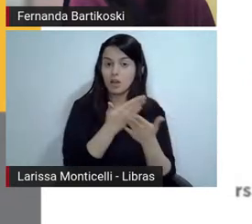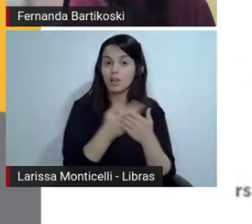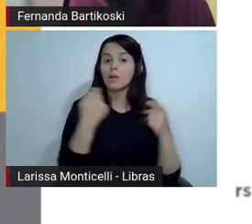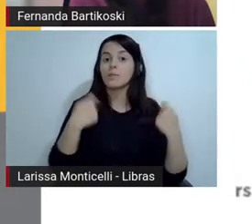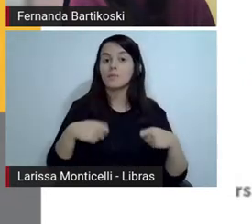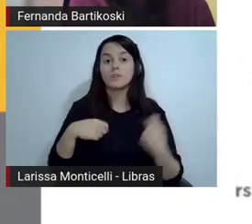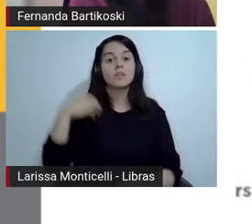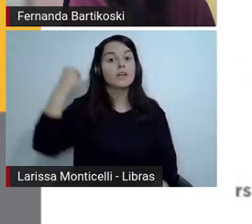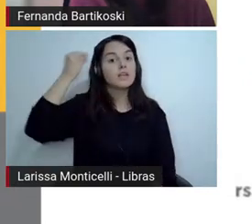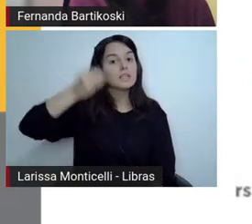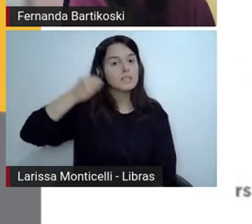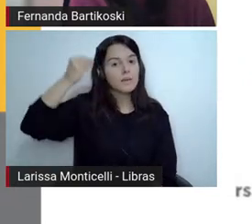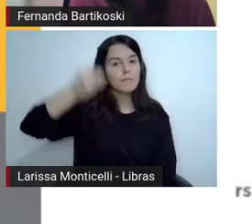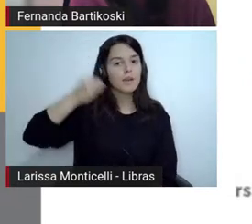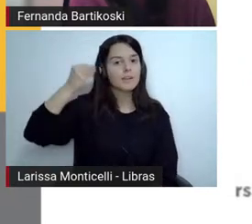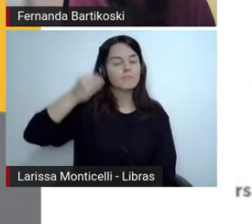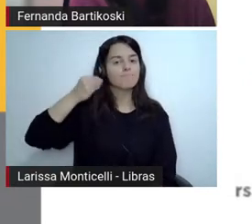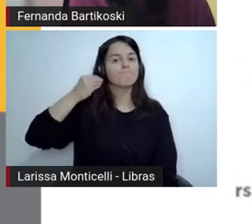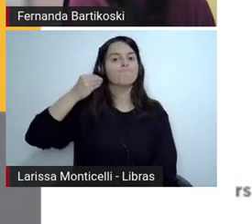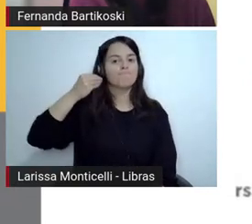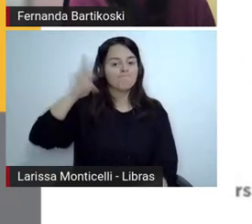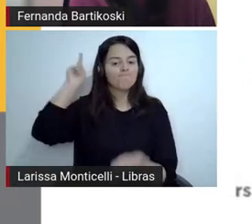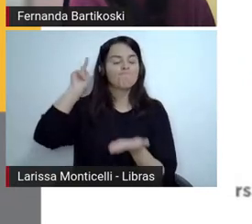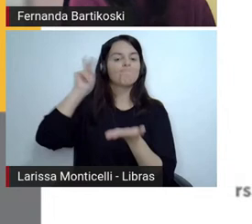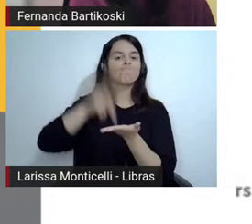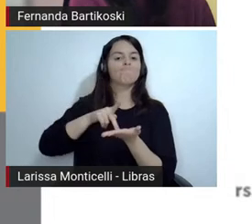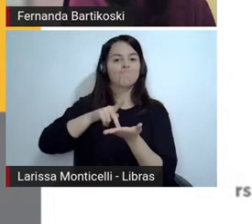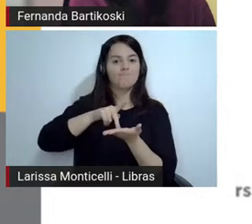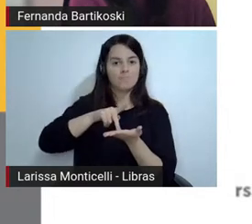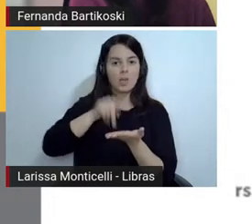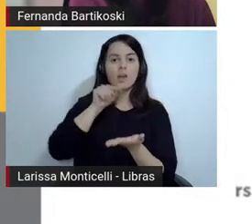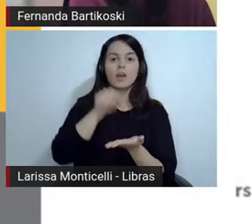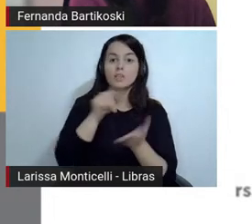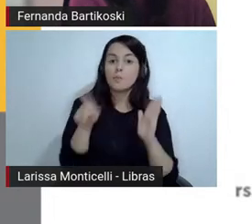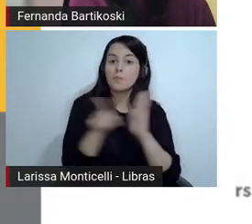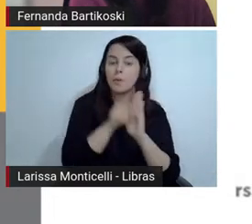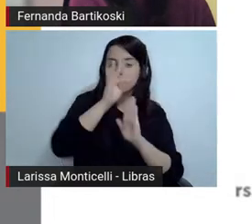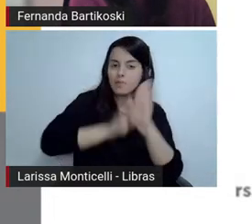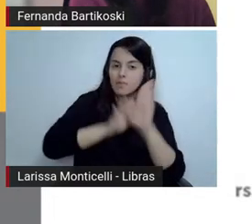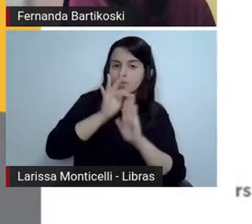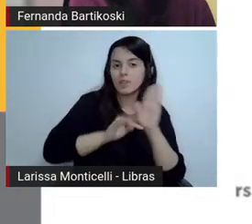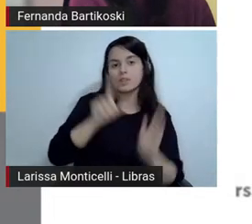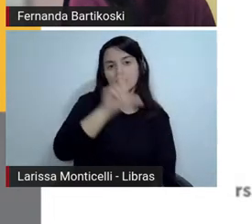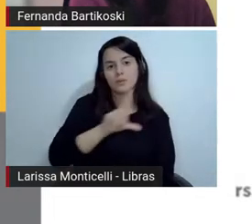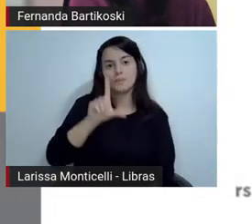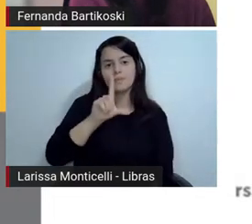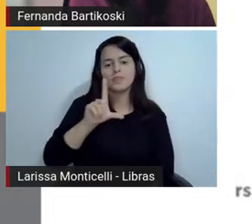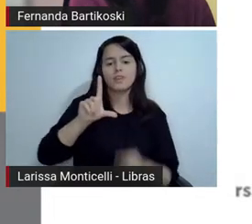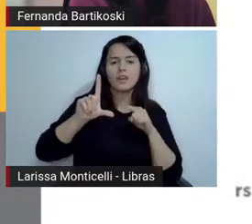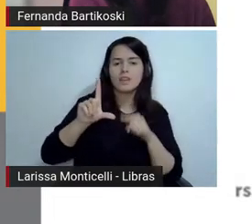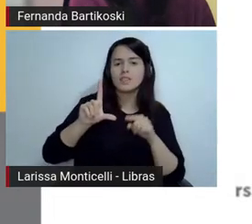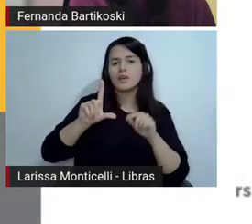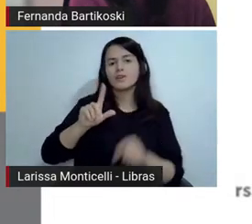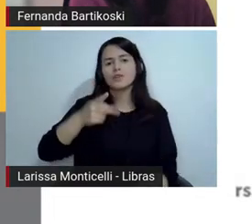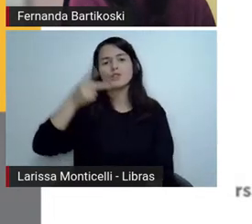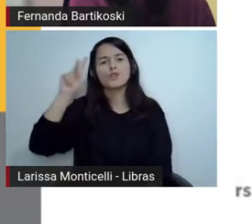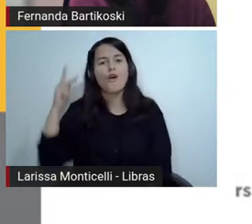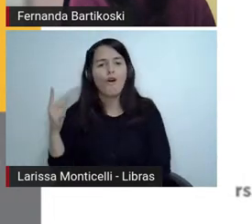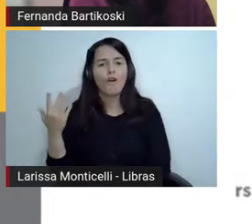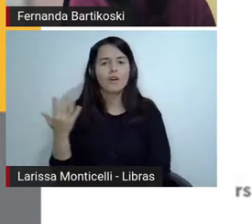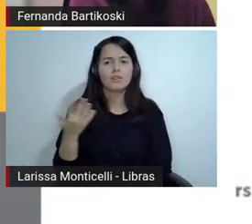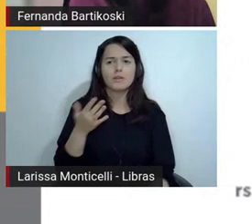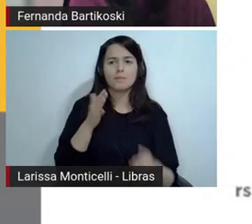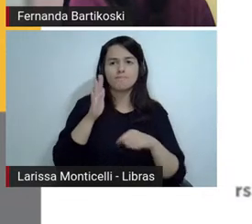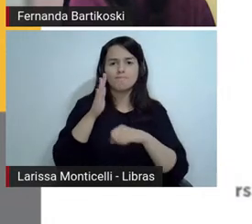textos literários. Então, não é aprender apenas sobre história da literatura, sobre períodos literários, mas é ter a